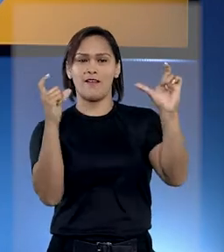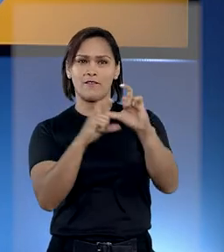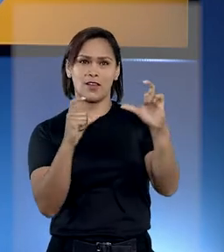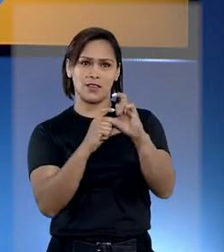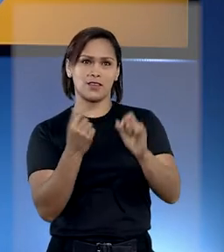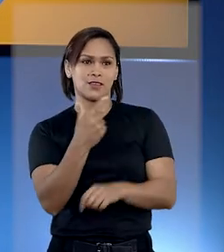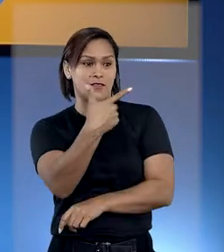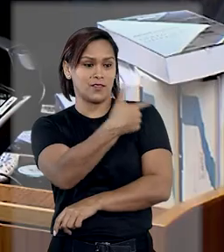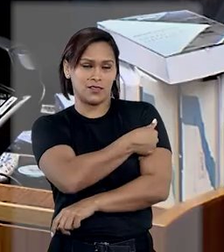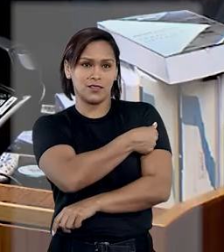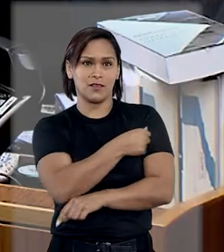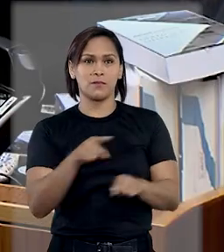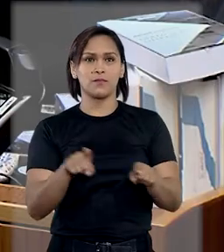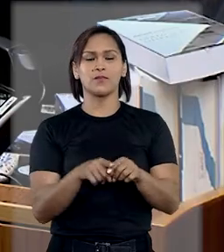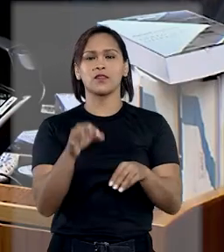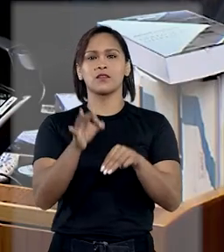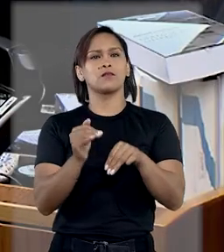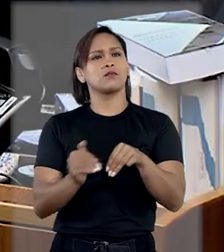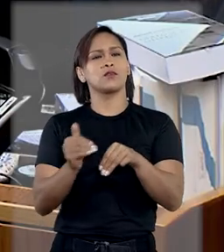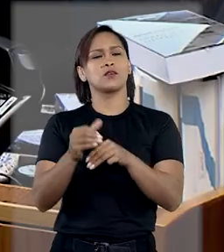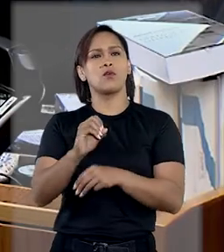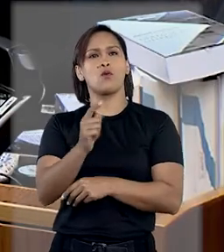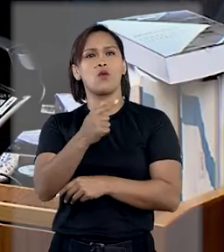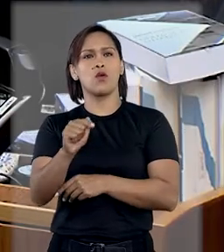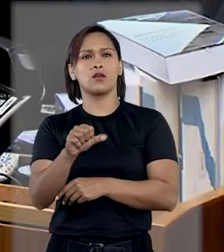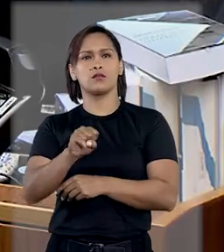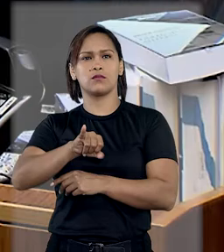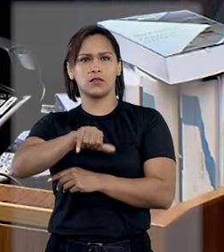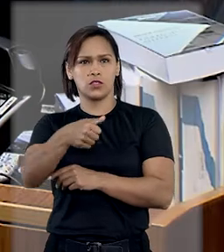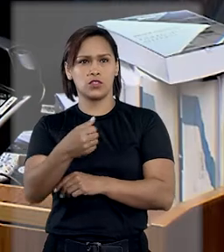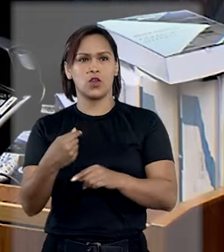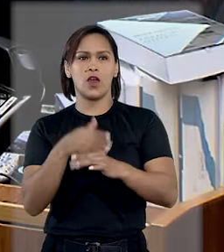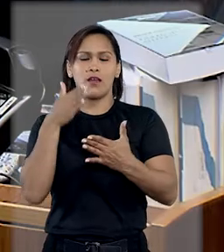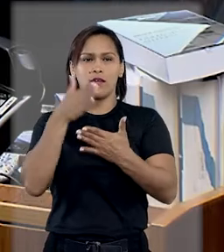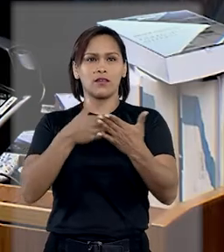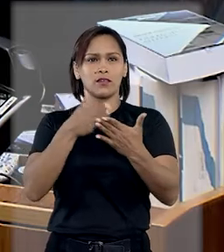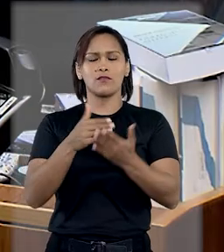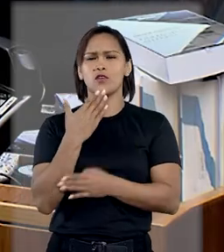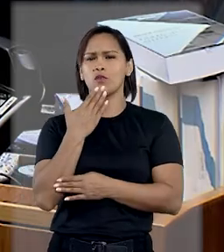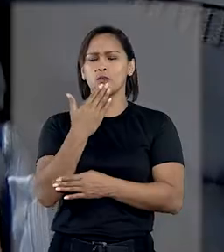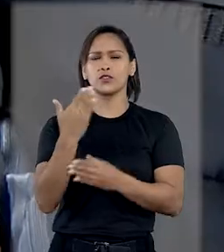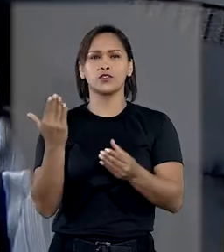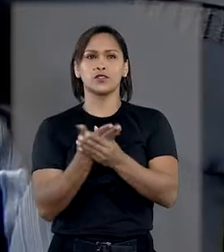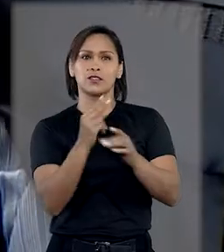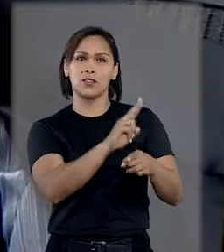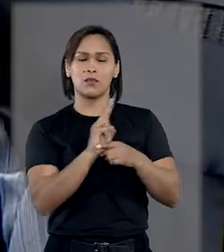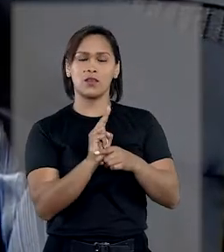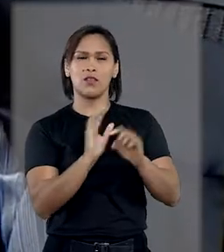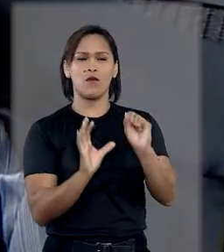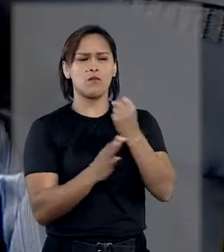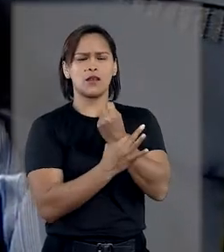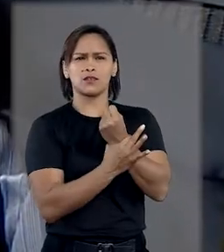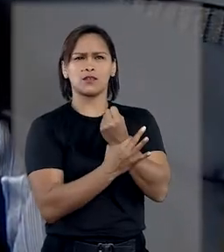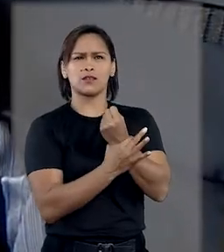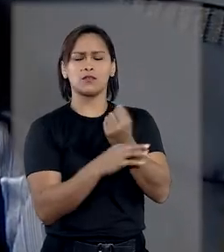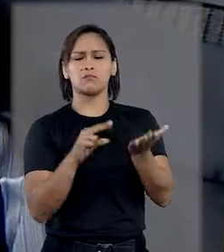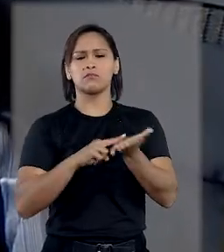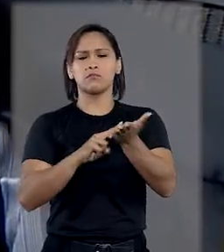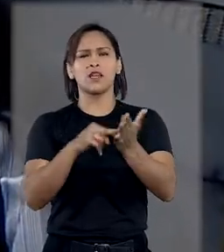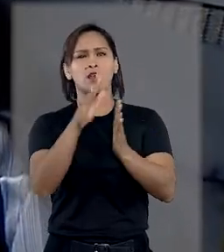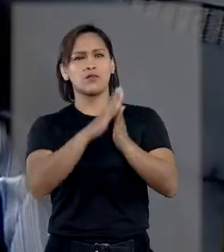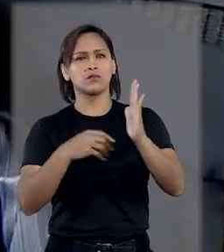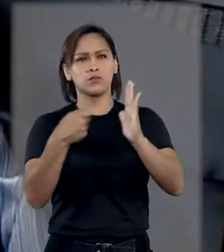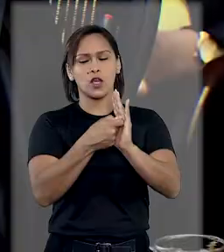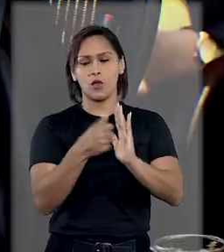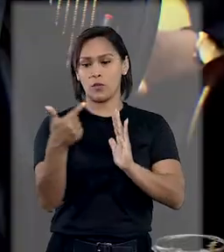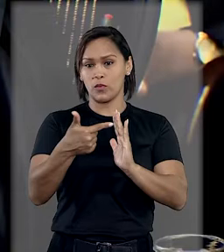vacina da Pfizer. O ministro Og Fernandes do Superior Tribunal de Justiça indeferiu o pedido de liminar em mandado de segurança